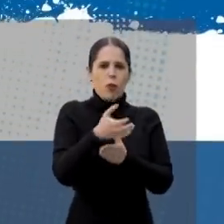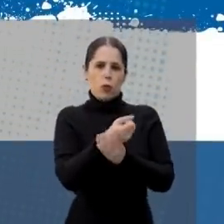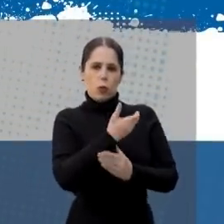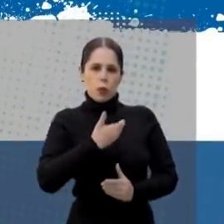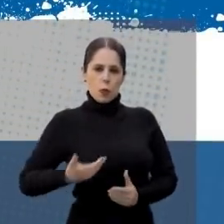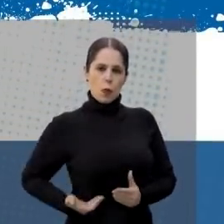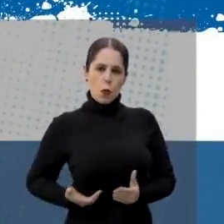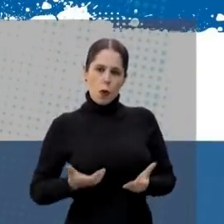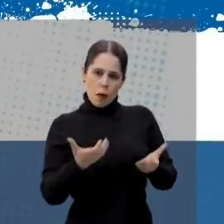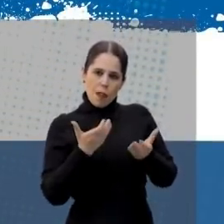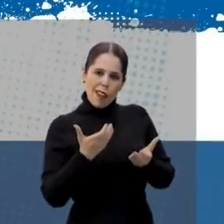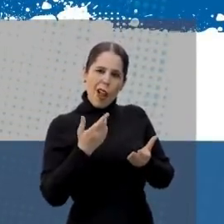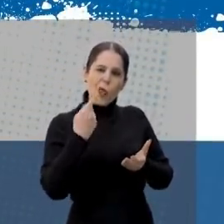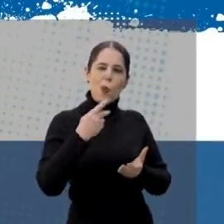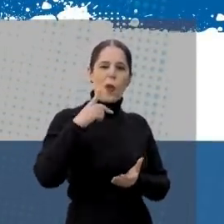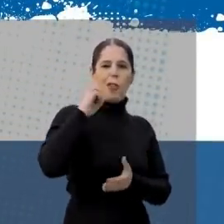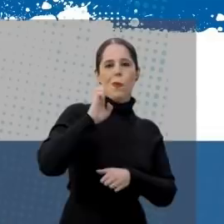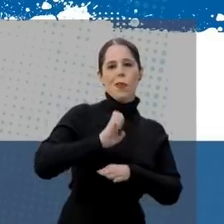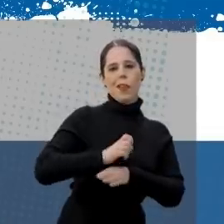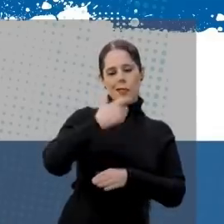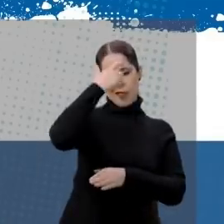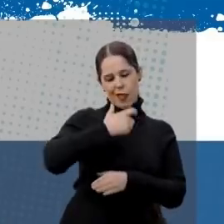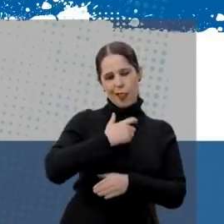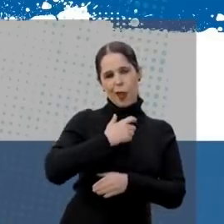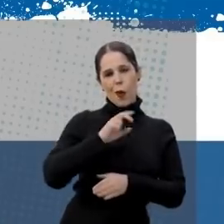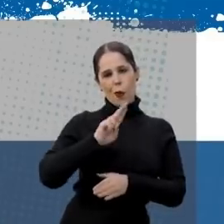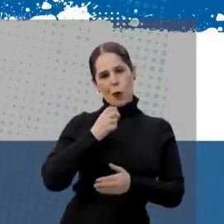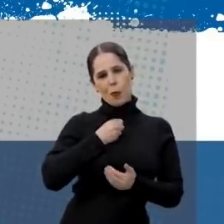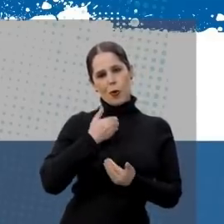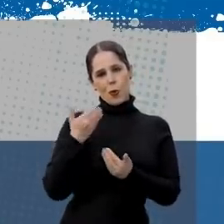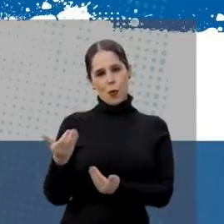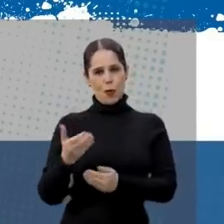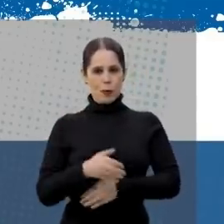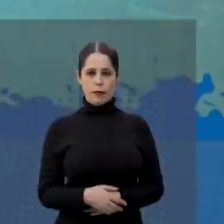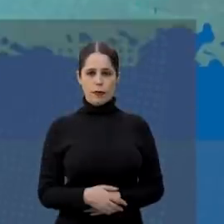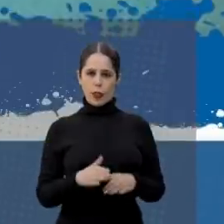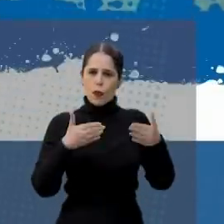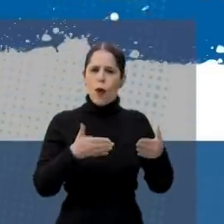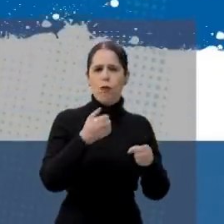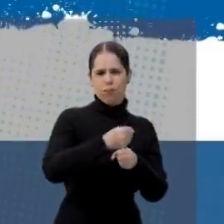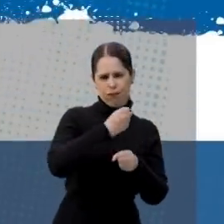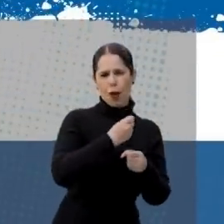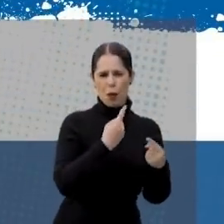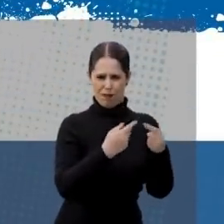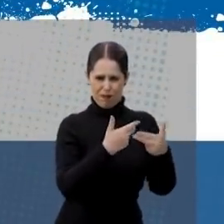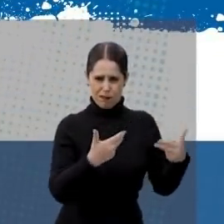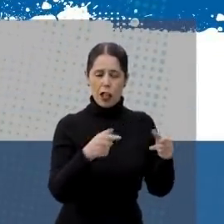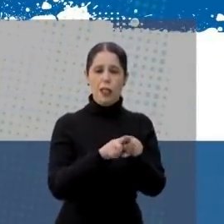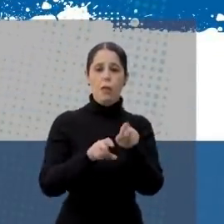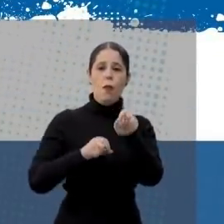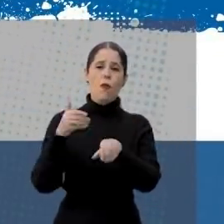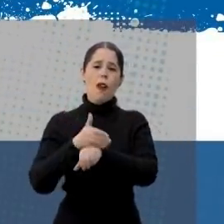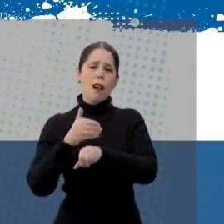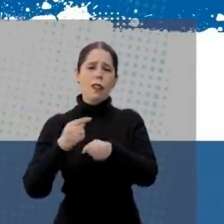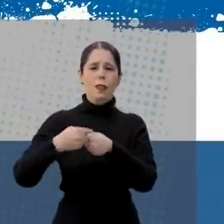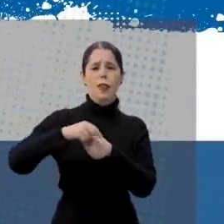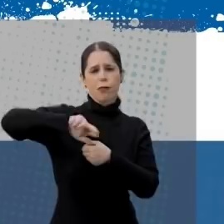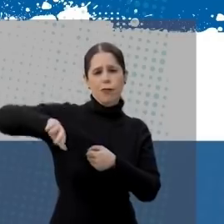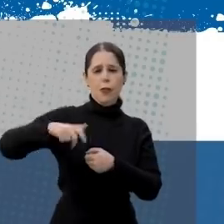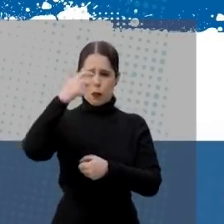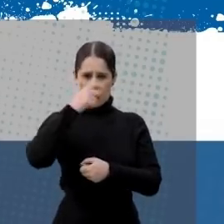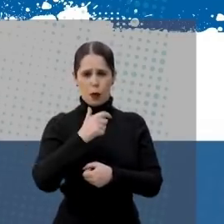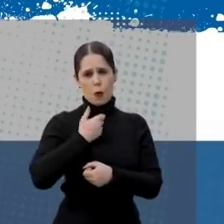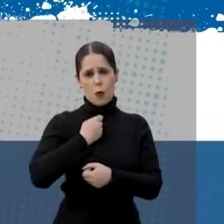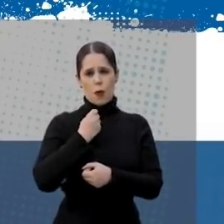leal à segurança pública e quero ser a tua deputada estadual. Mônica Leal, 11123. Foco em obras asfálticas e acessos aos